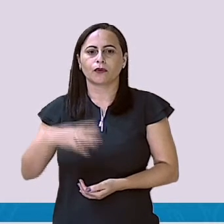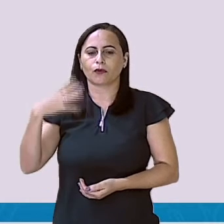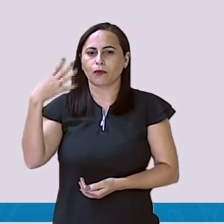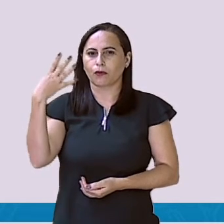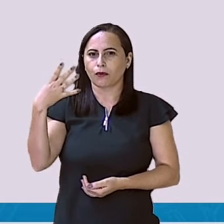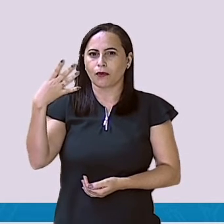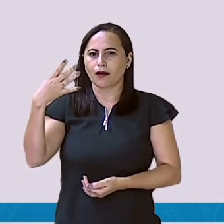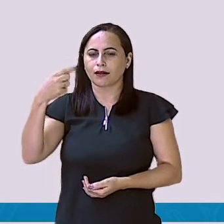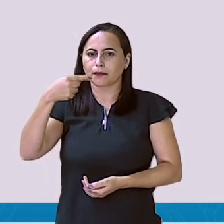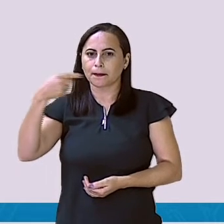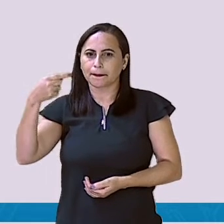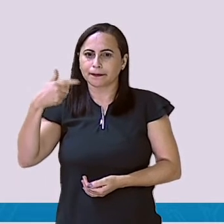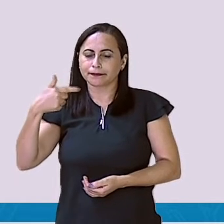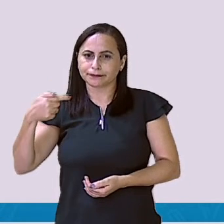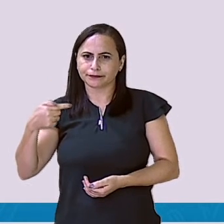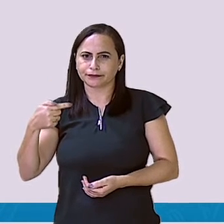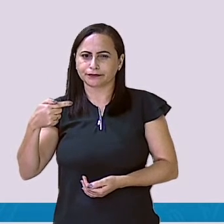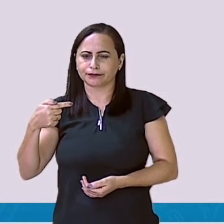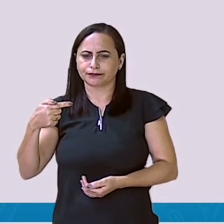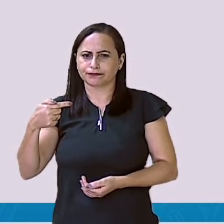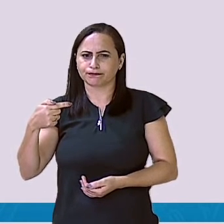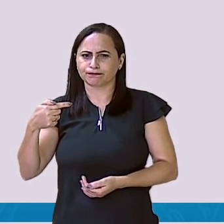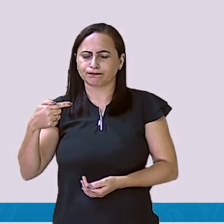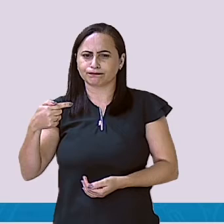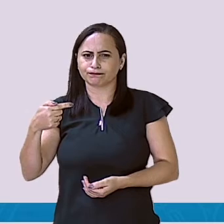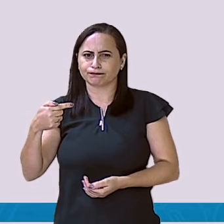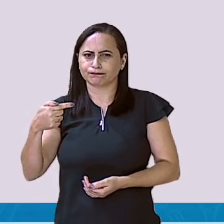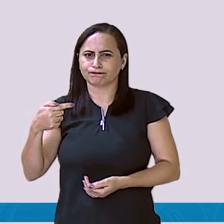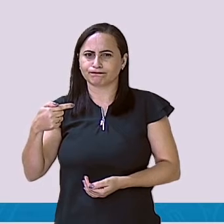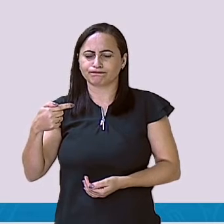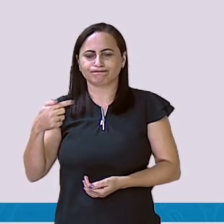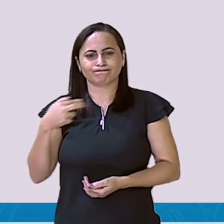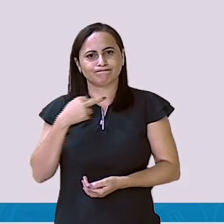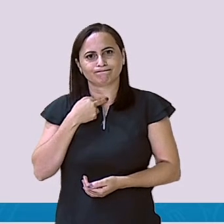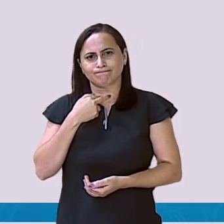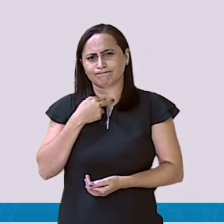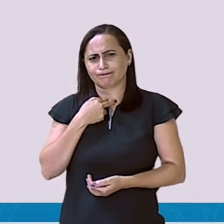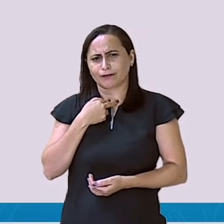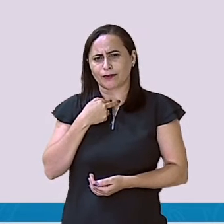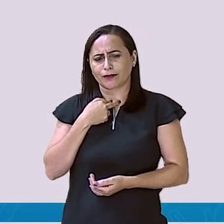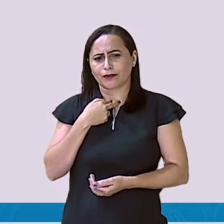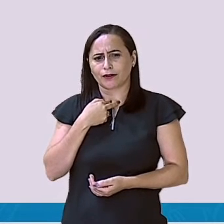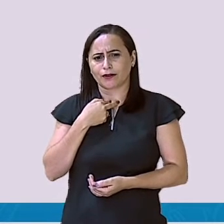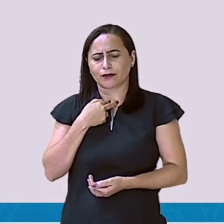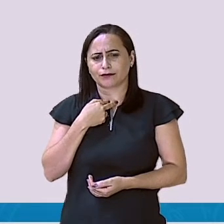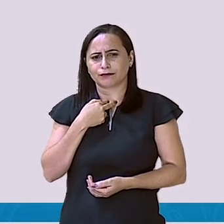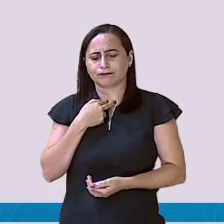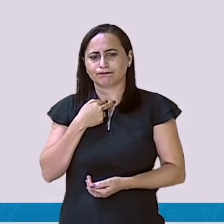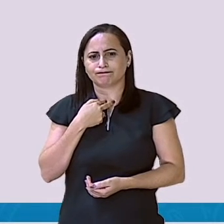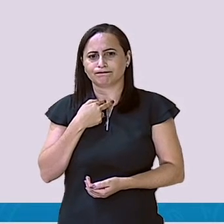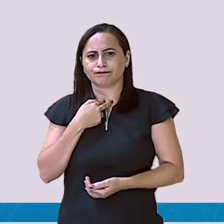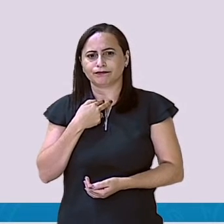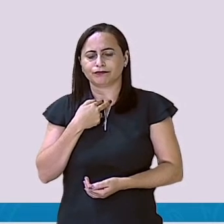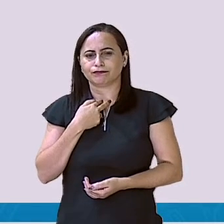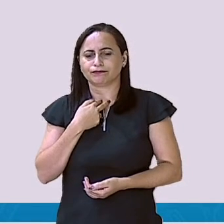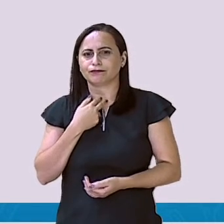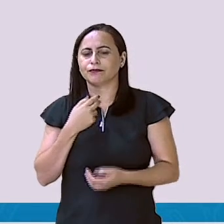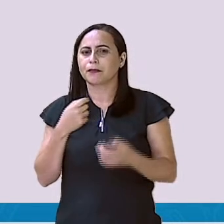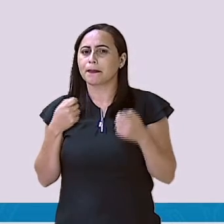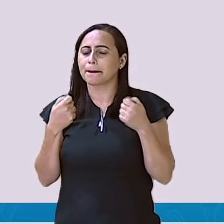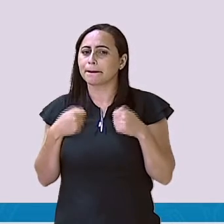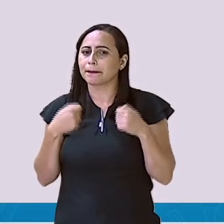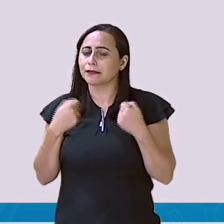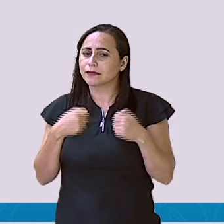4 e vou tirar 7 de 4. Então, isso não é possível. O número de cima na conta de subtração,